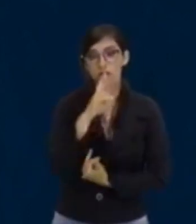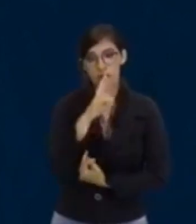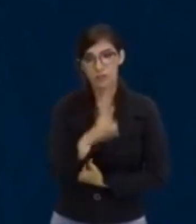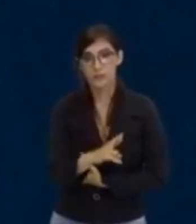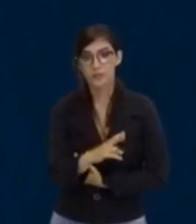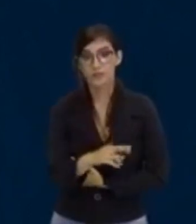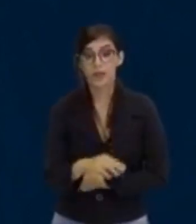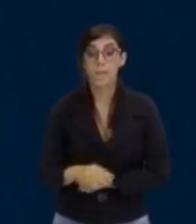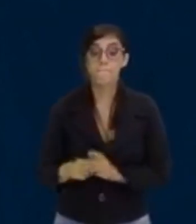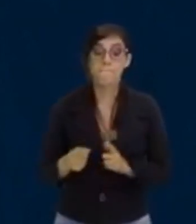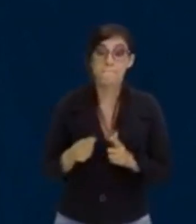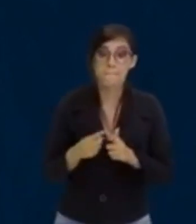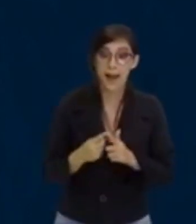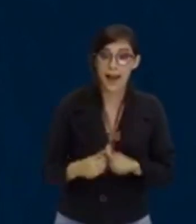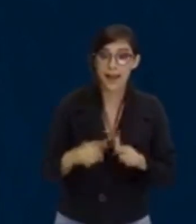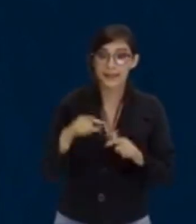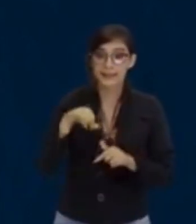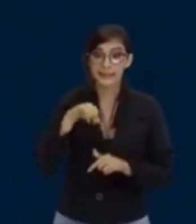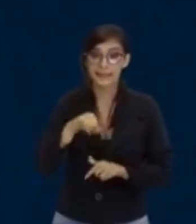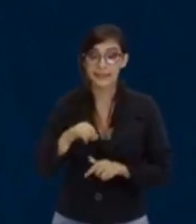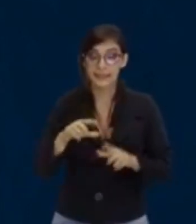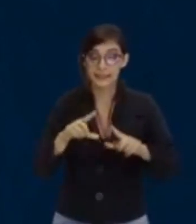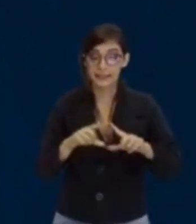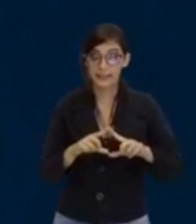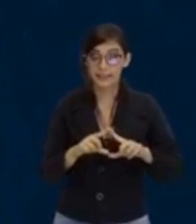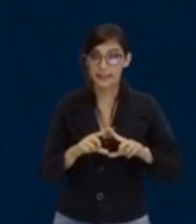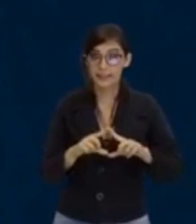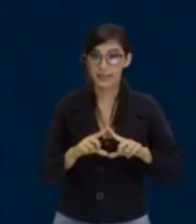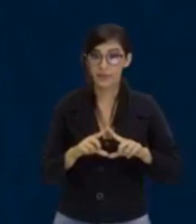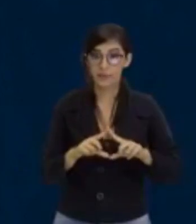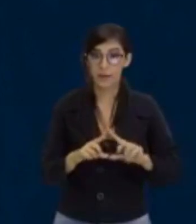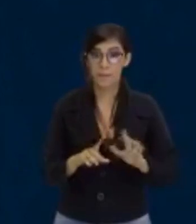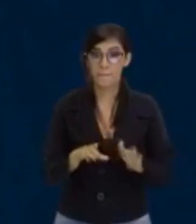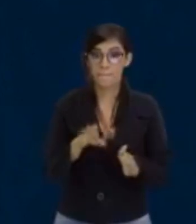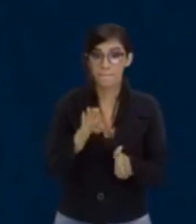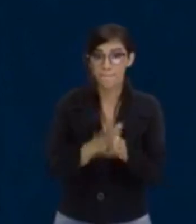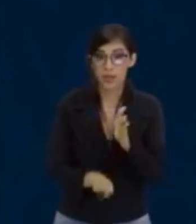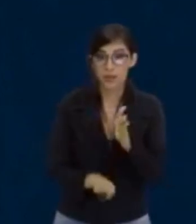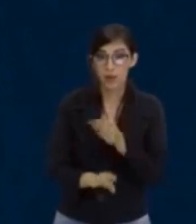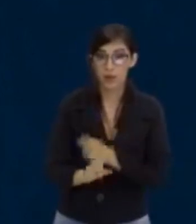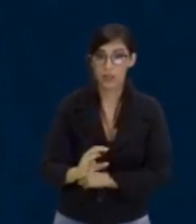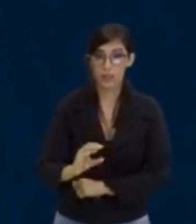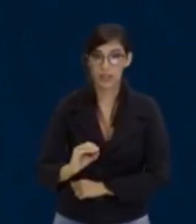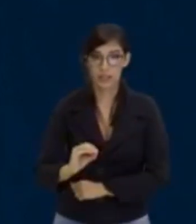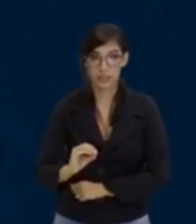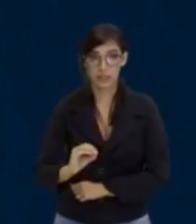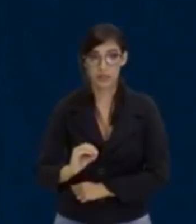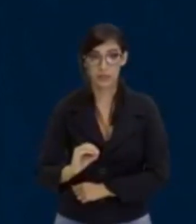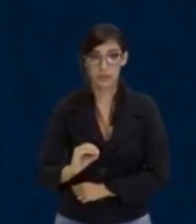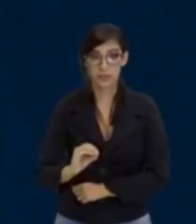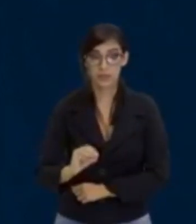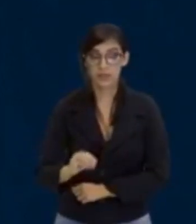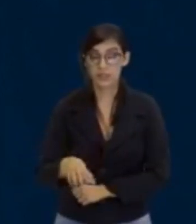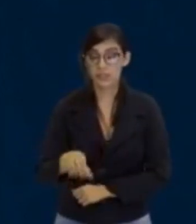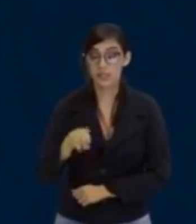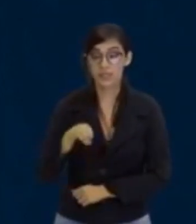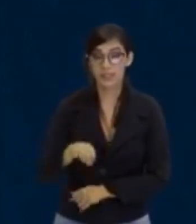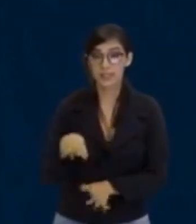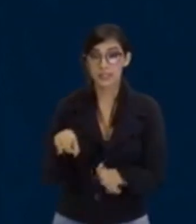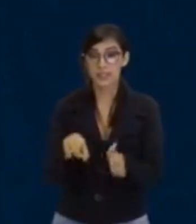E se o delta for menor que zero, ou seja, eu vou puxar aqui, ó. Se o delta for negativo,